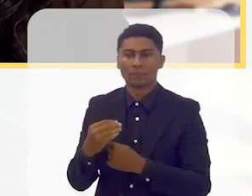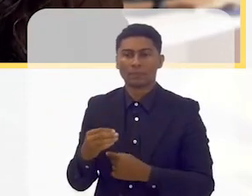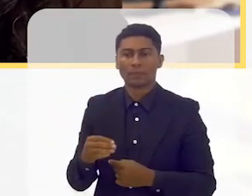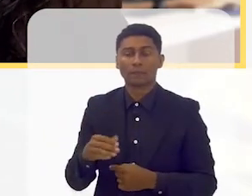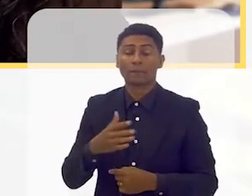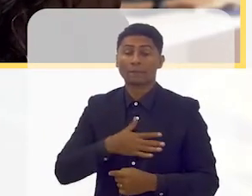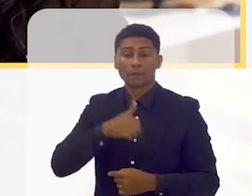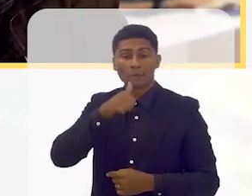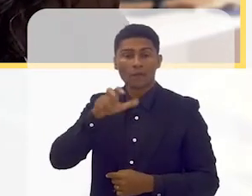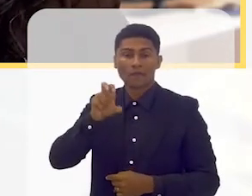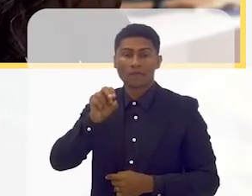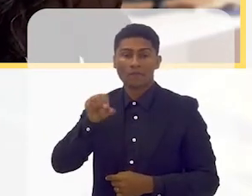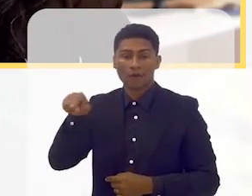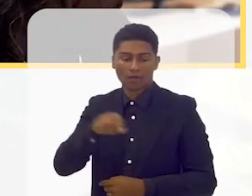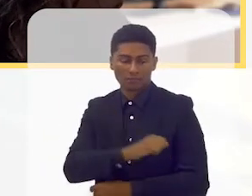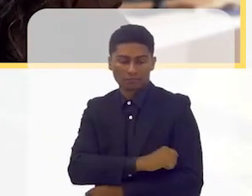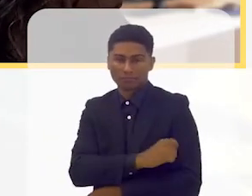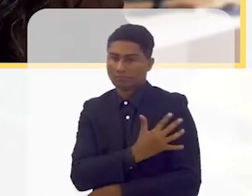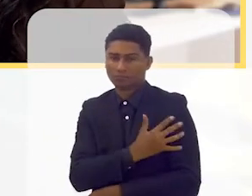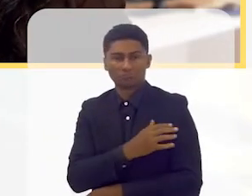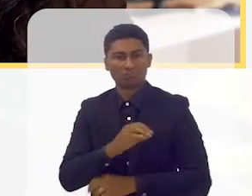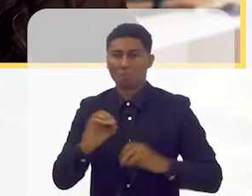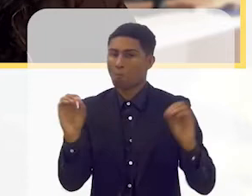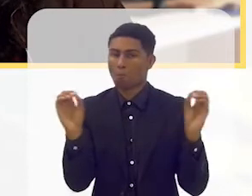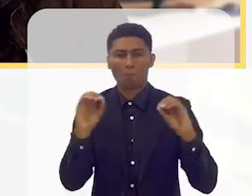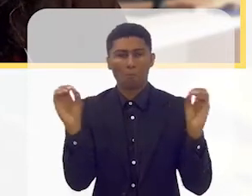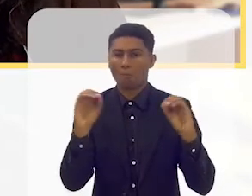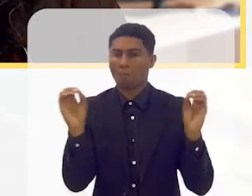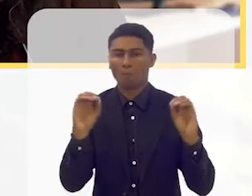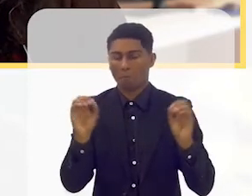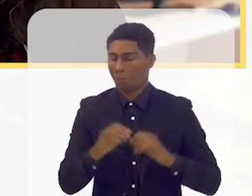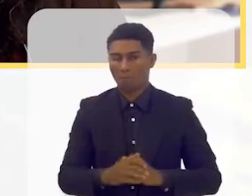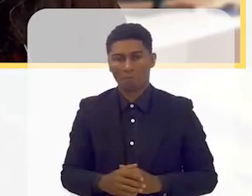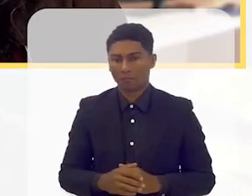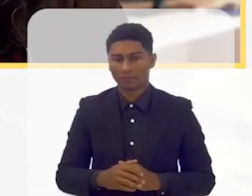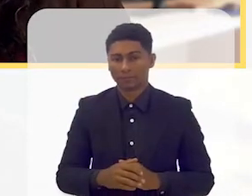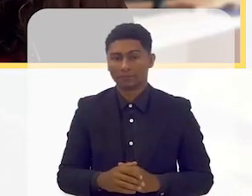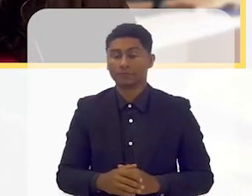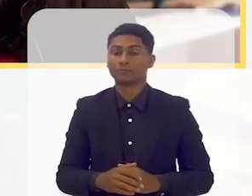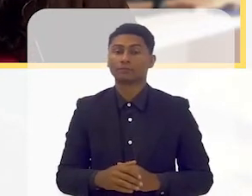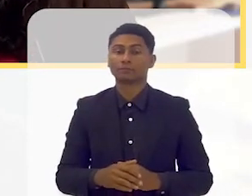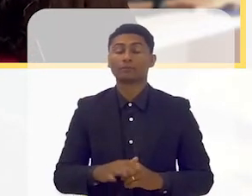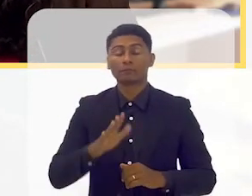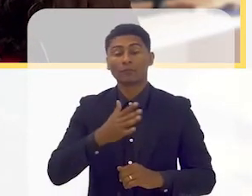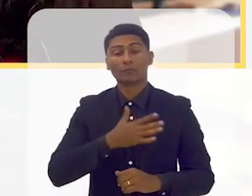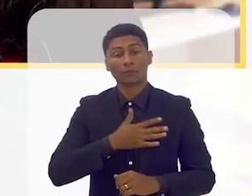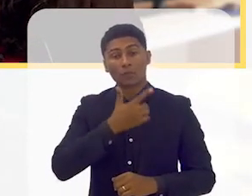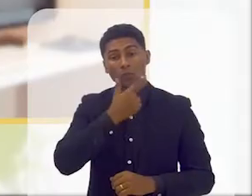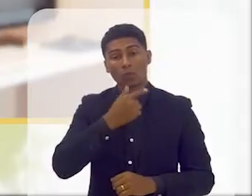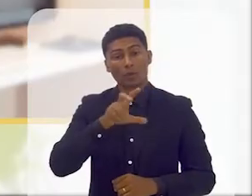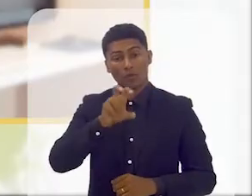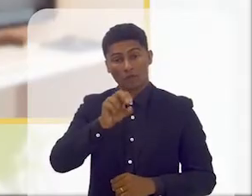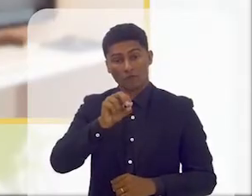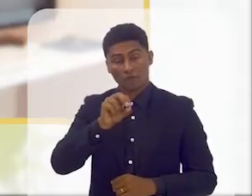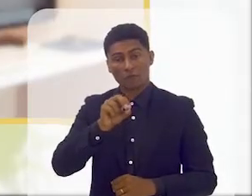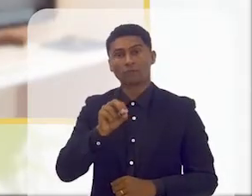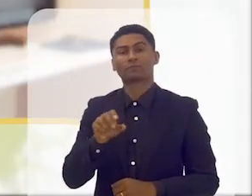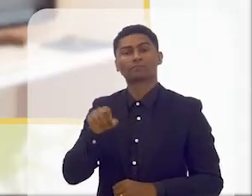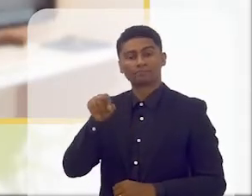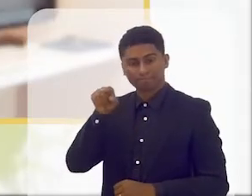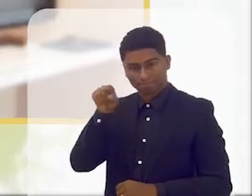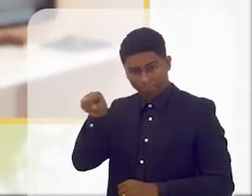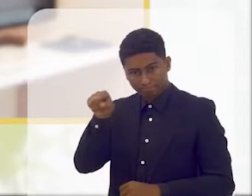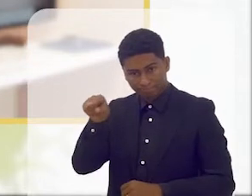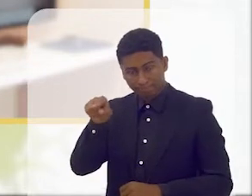vocês chamam aí, não tinha o primário, como chamava na época dela. E o meu avô tinha ido até,